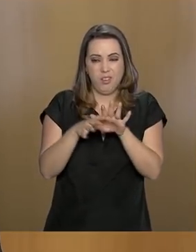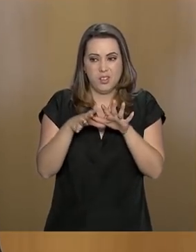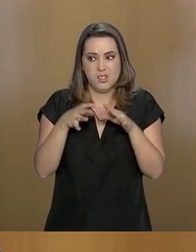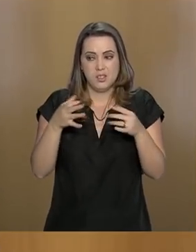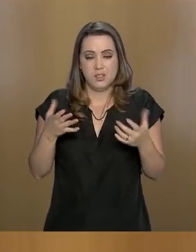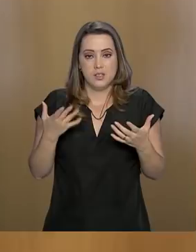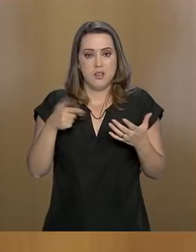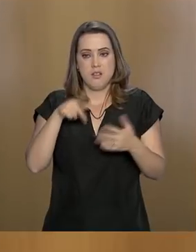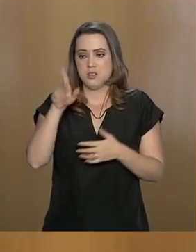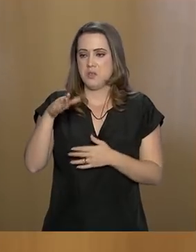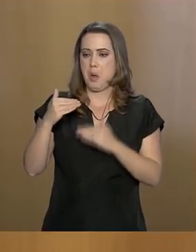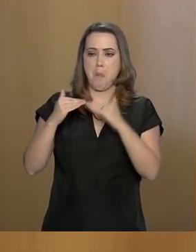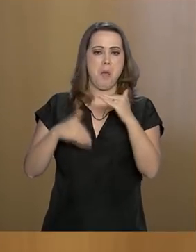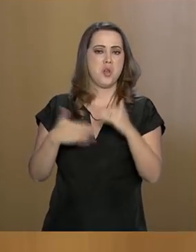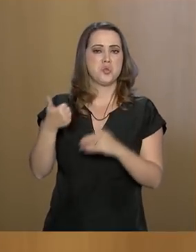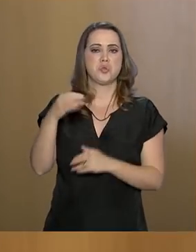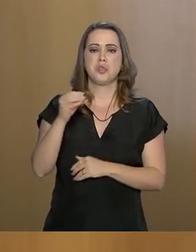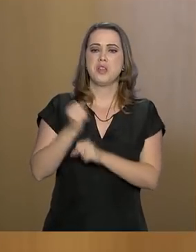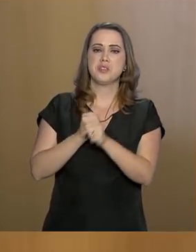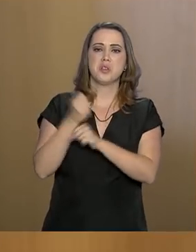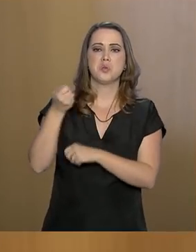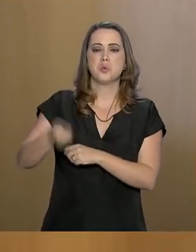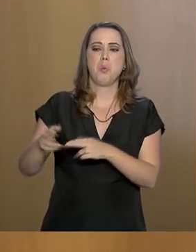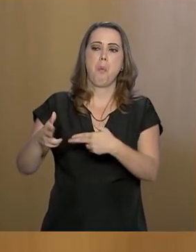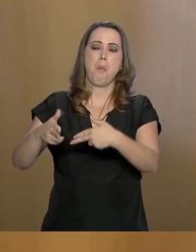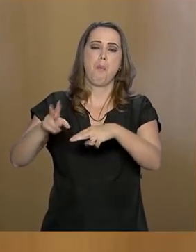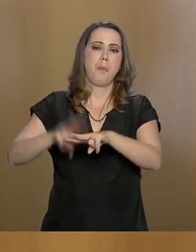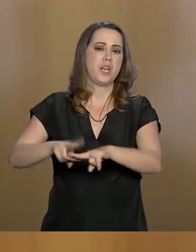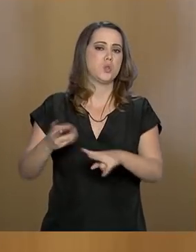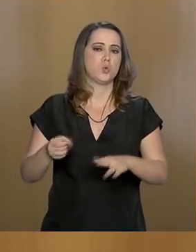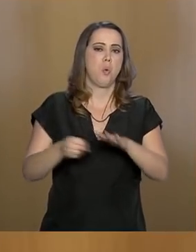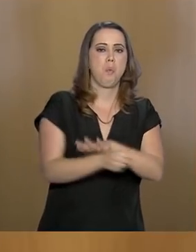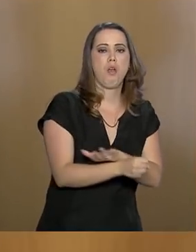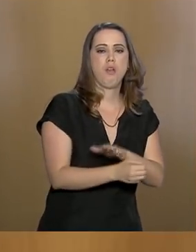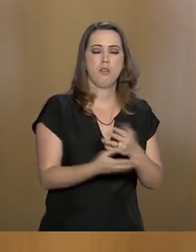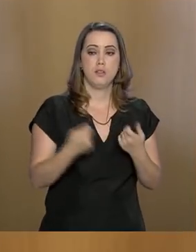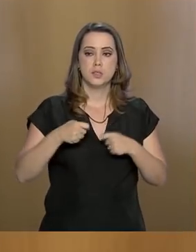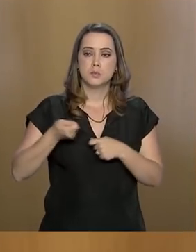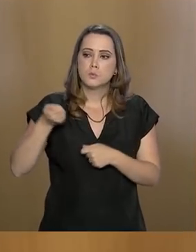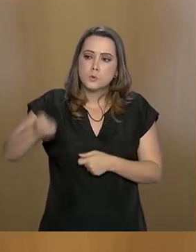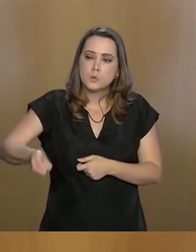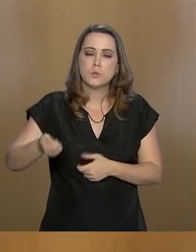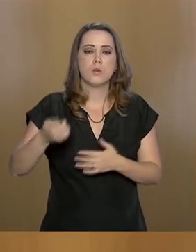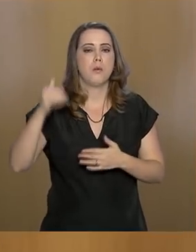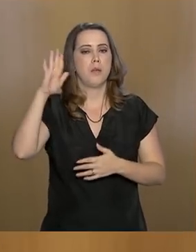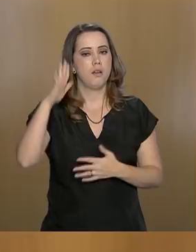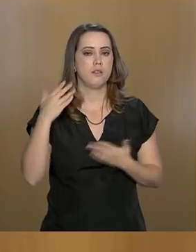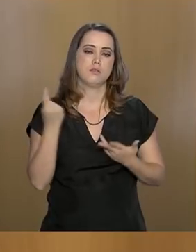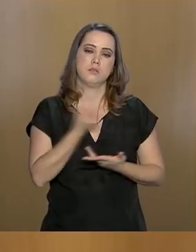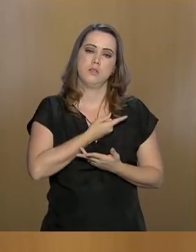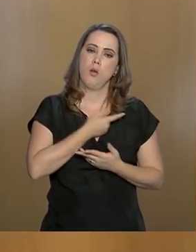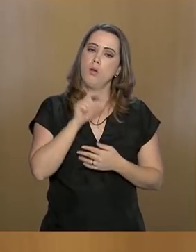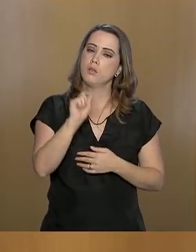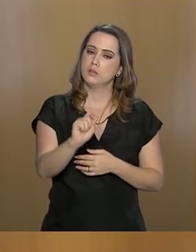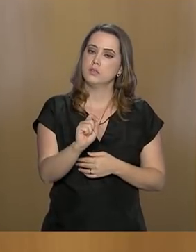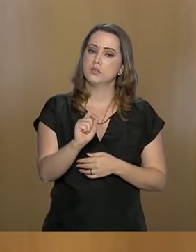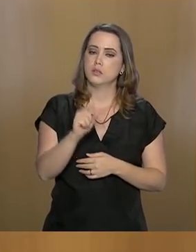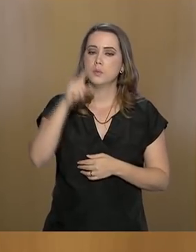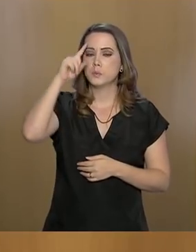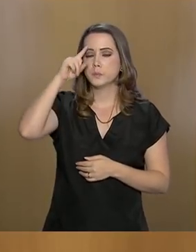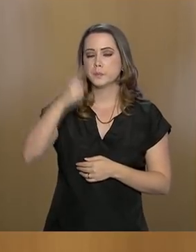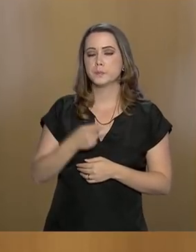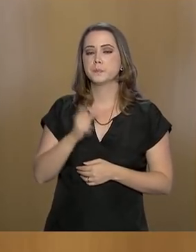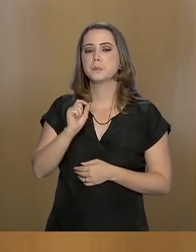menos de dez anos na prisão. Tem que endurecer em relação a esse tipo de criminalidade. O que nós estamos estabelecendo é que,